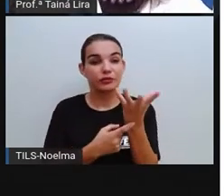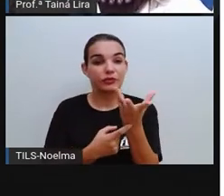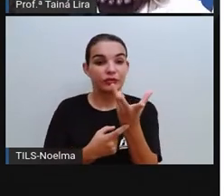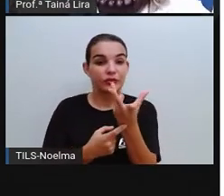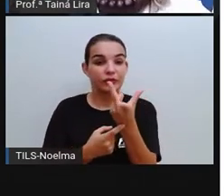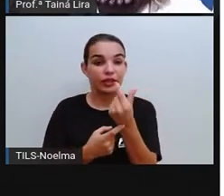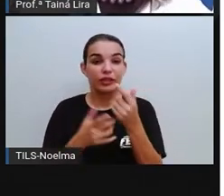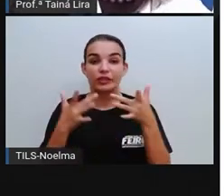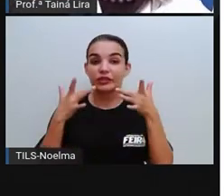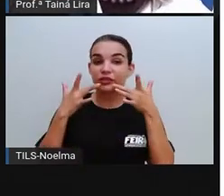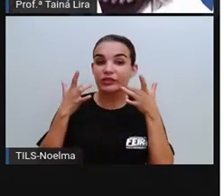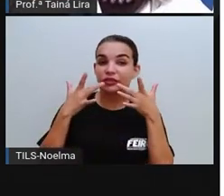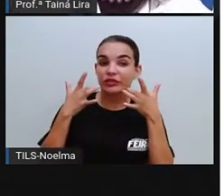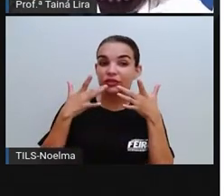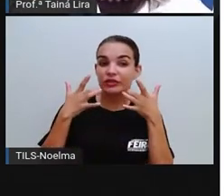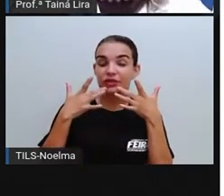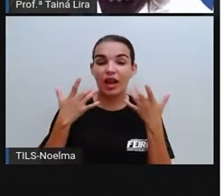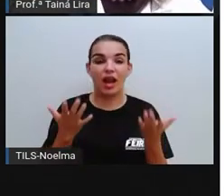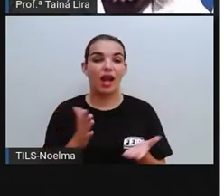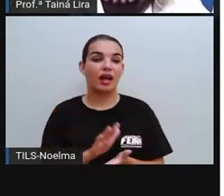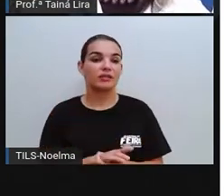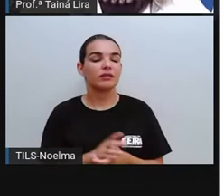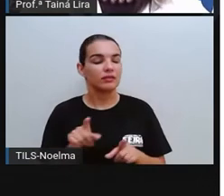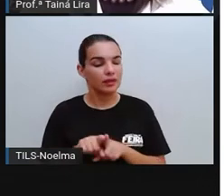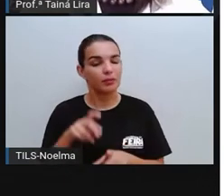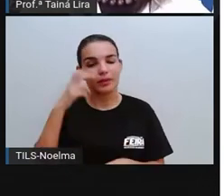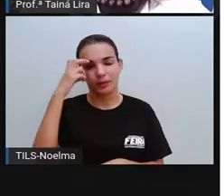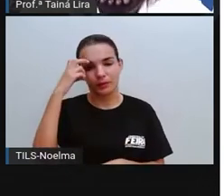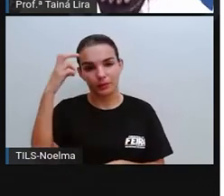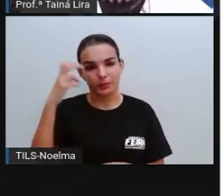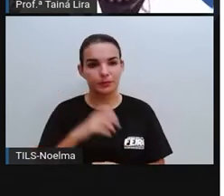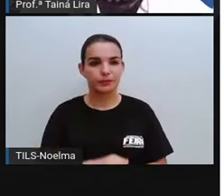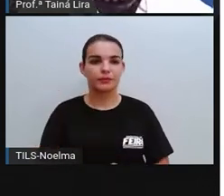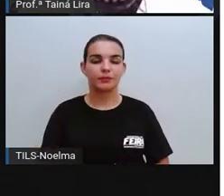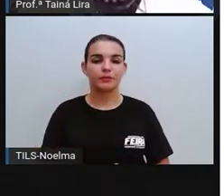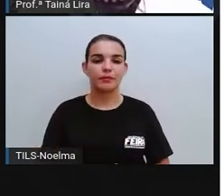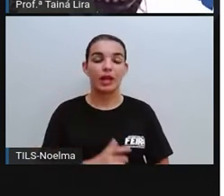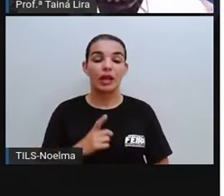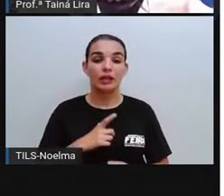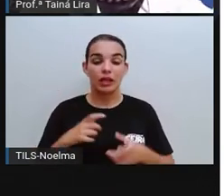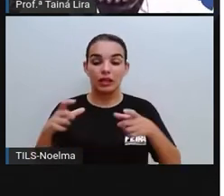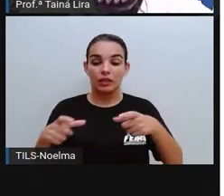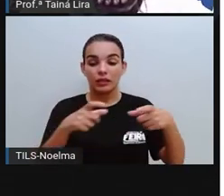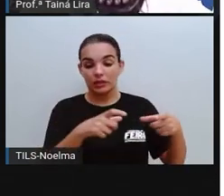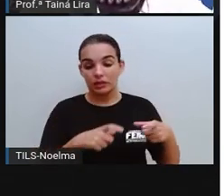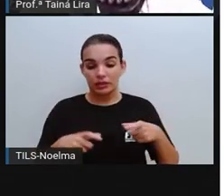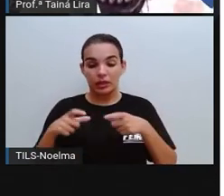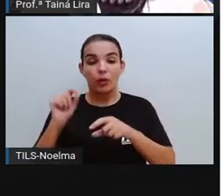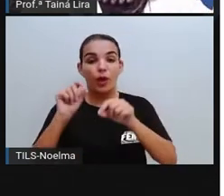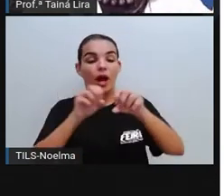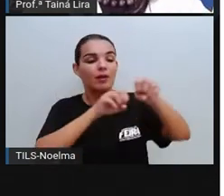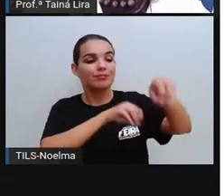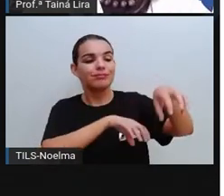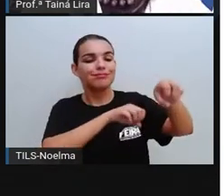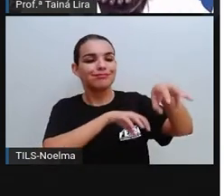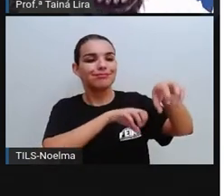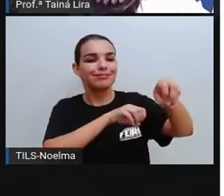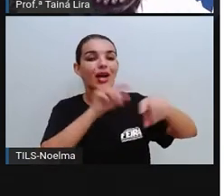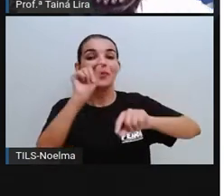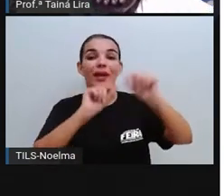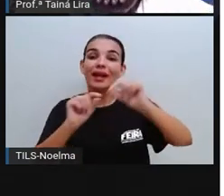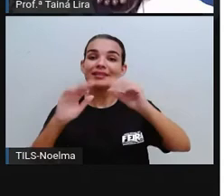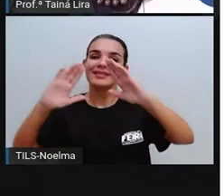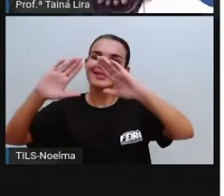para assistir uma peça. Então, isso é cultura, tá? Existem espaços também que oferecem educação, que é o